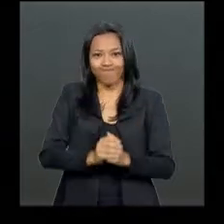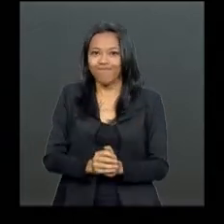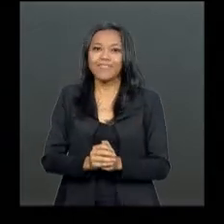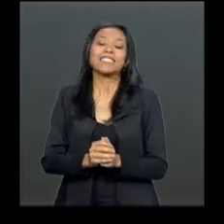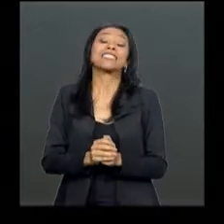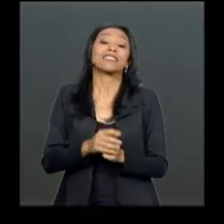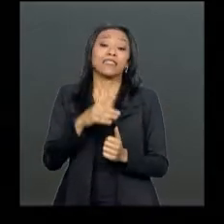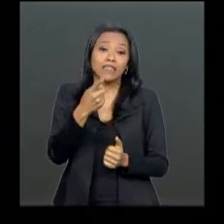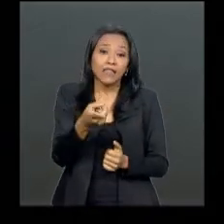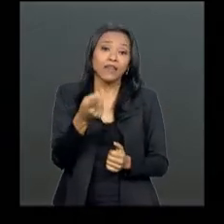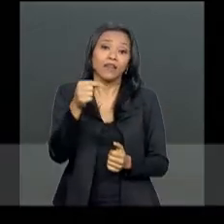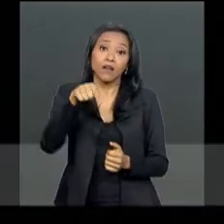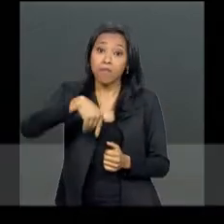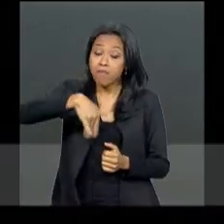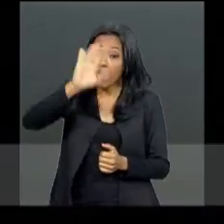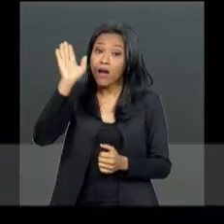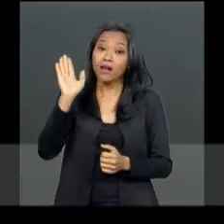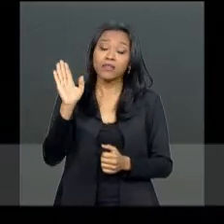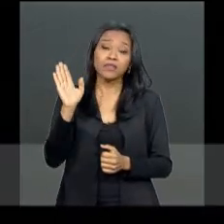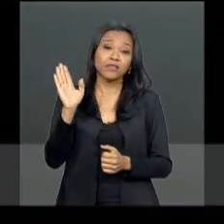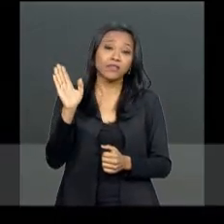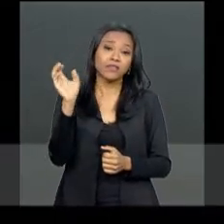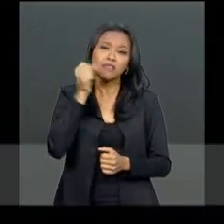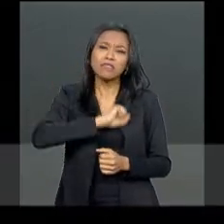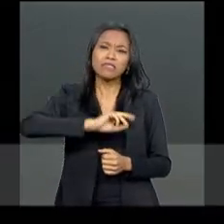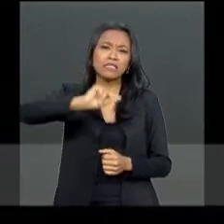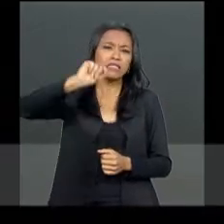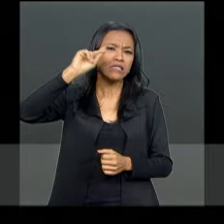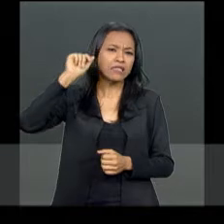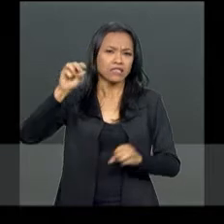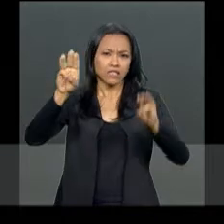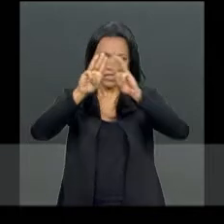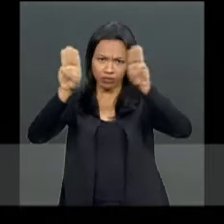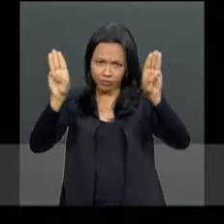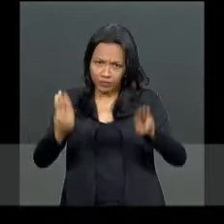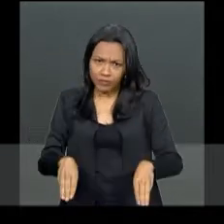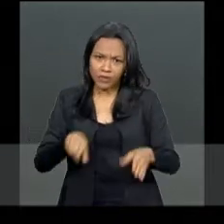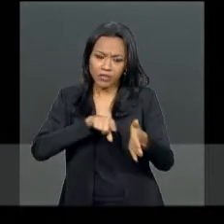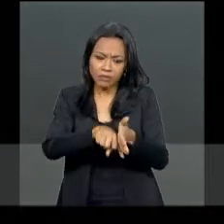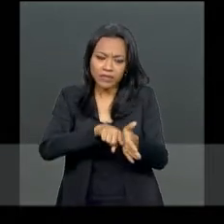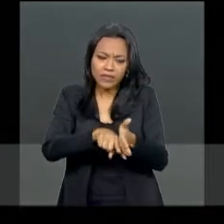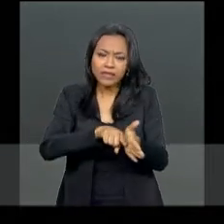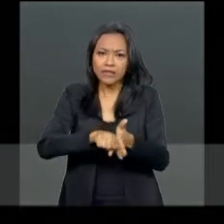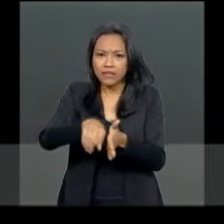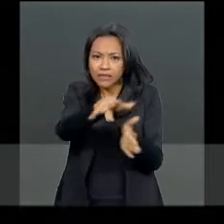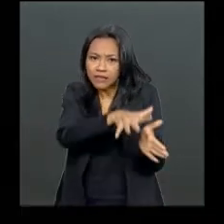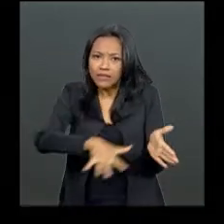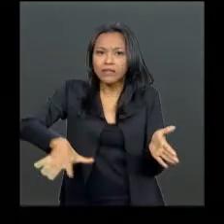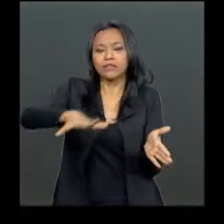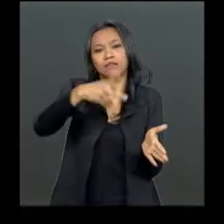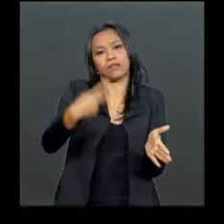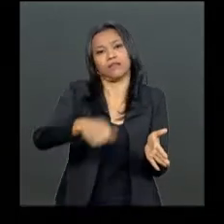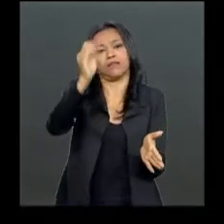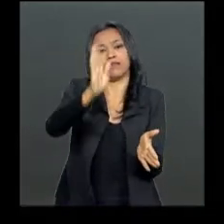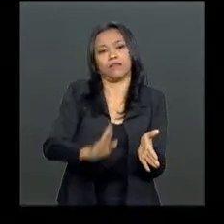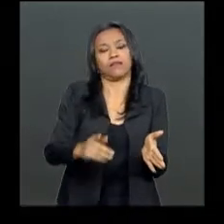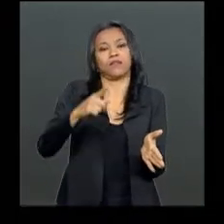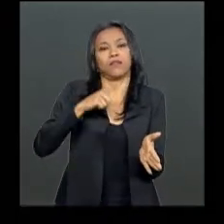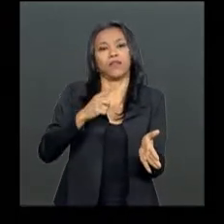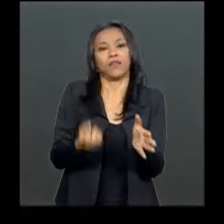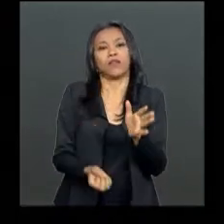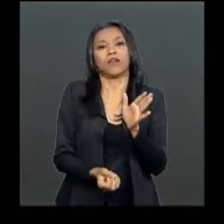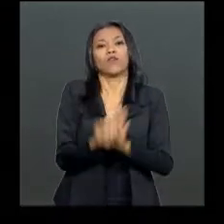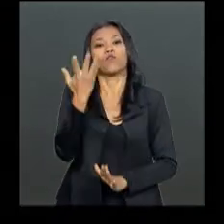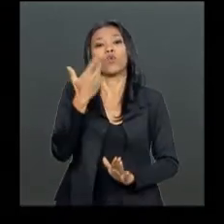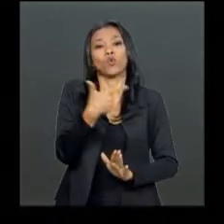O Museu Nacional é a mais antiga instituição científica museológica do Brasil e completou 200